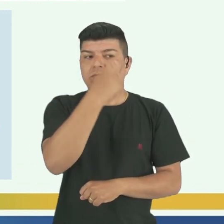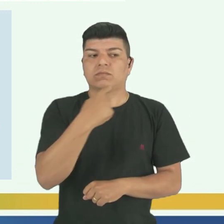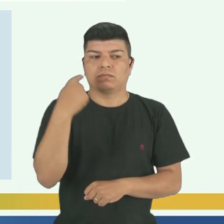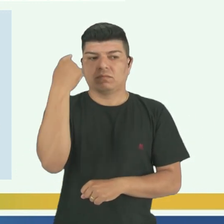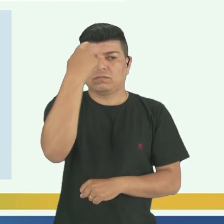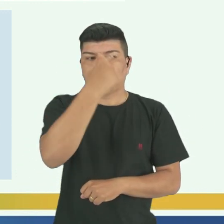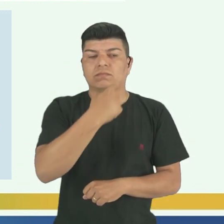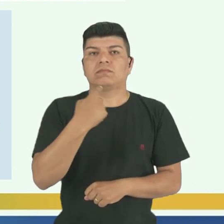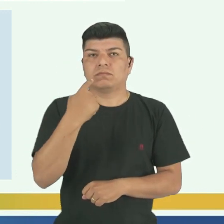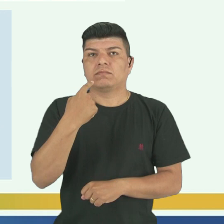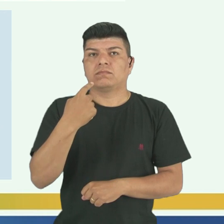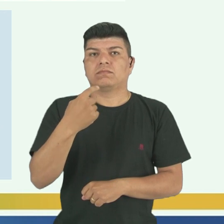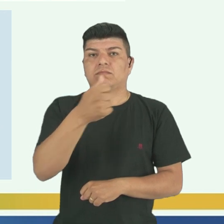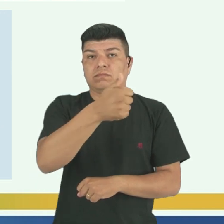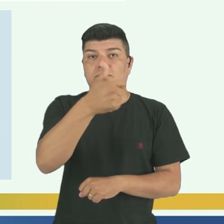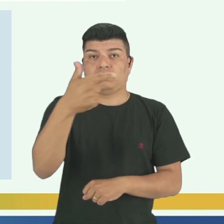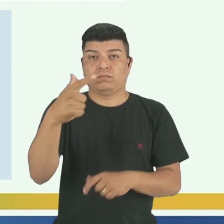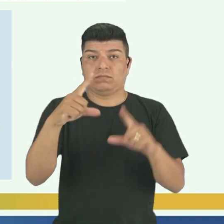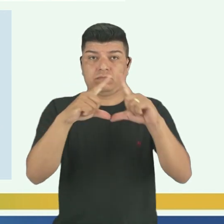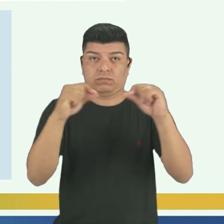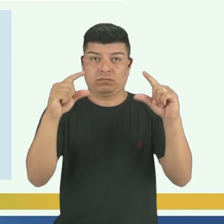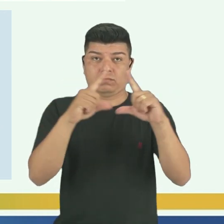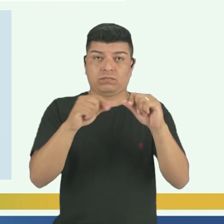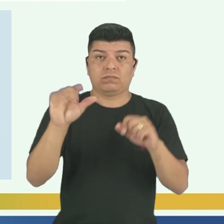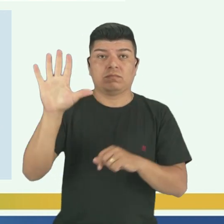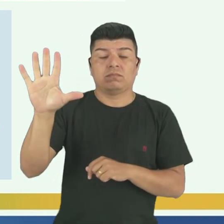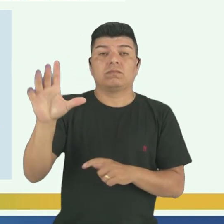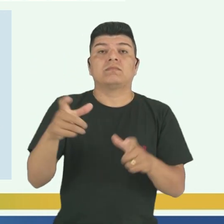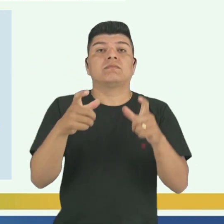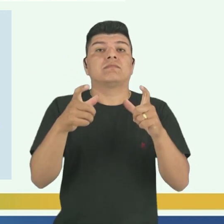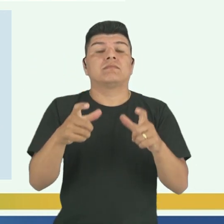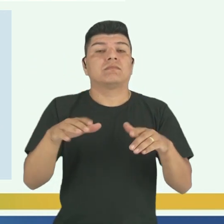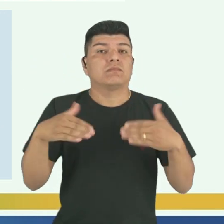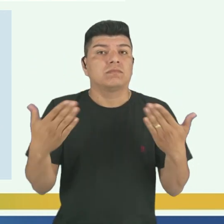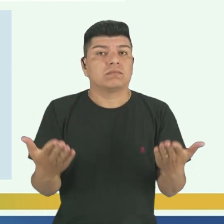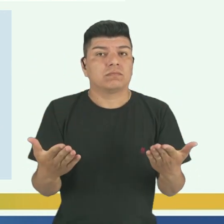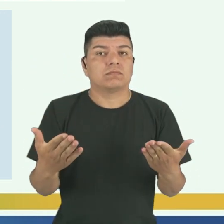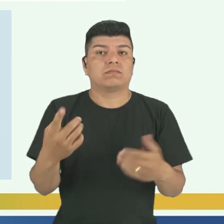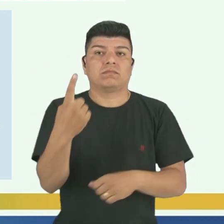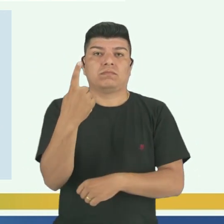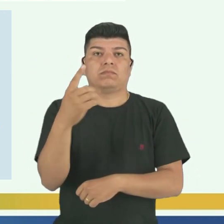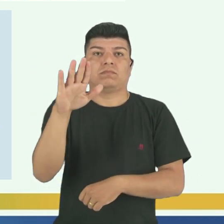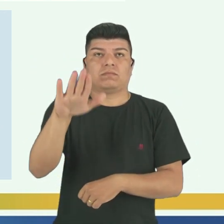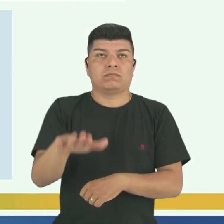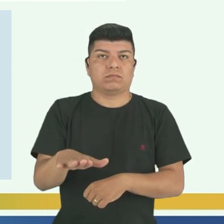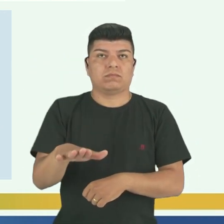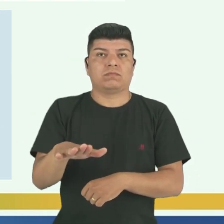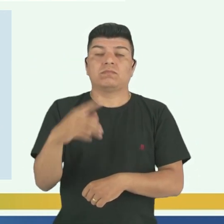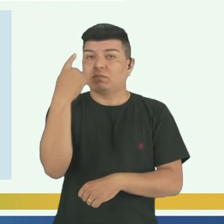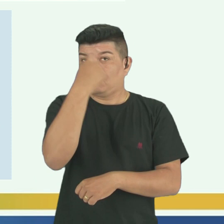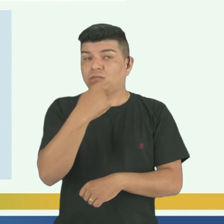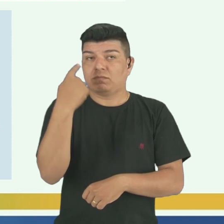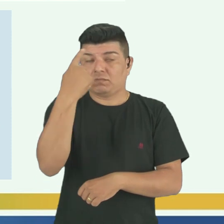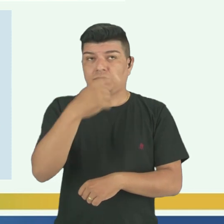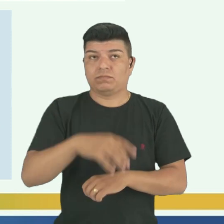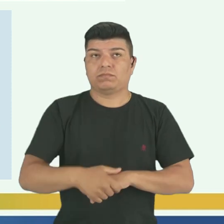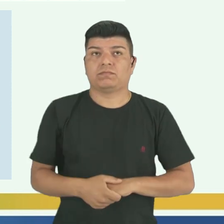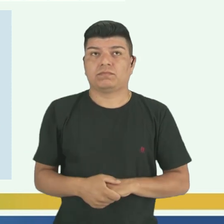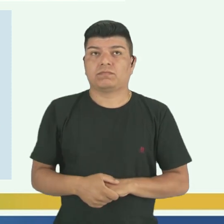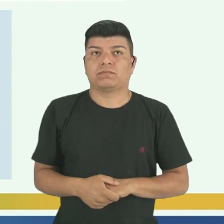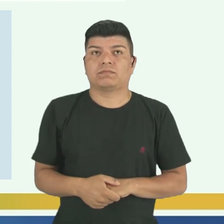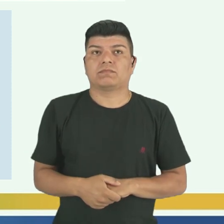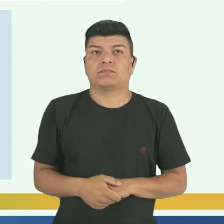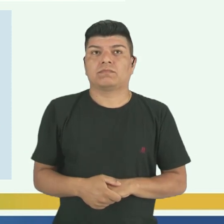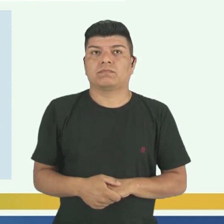tá? Então, se é meio-dia em Brasília, lá em Fernando de Noronha vai ser 13 horas. Exatamente 13 horas, tá bom?